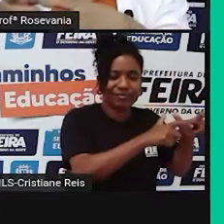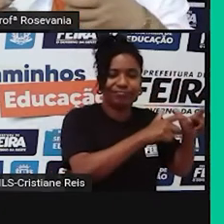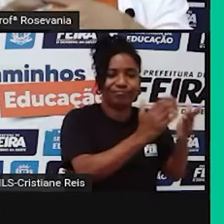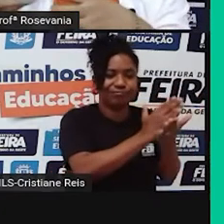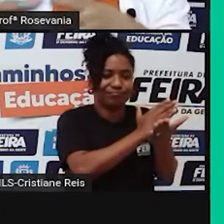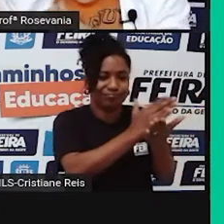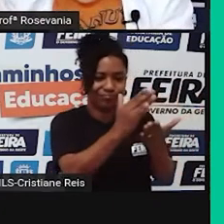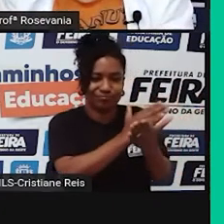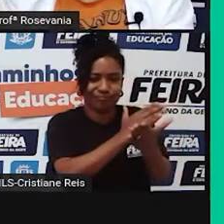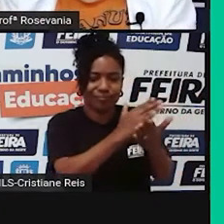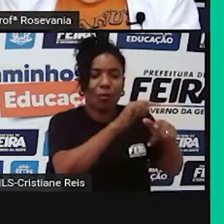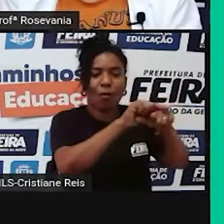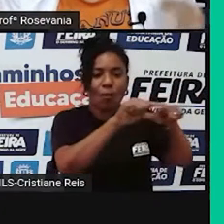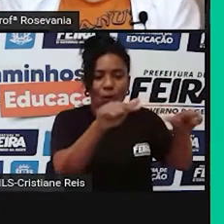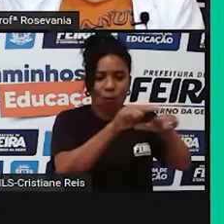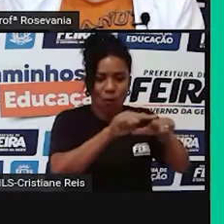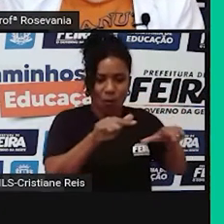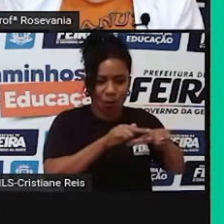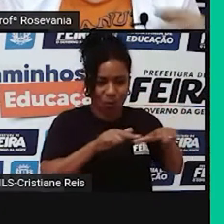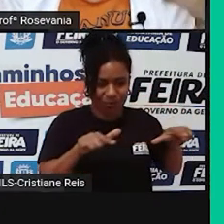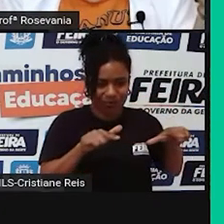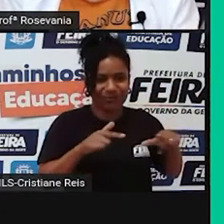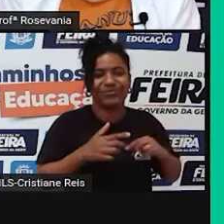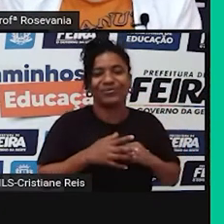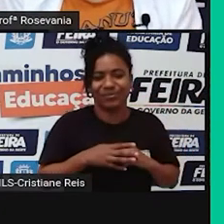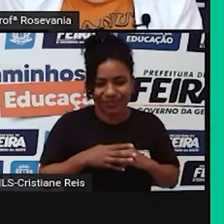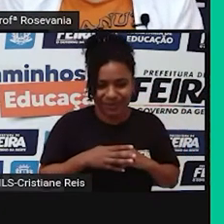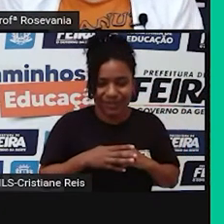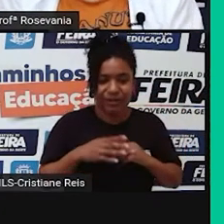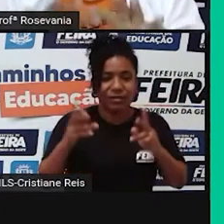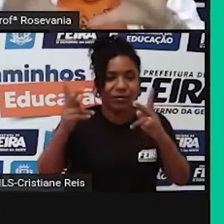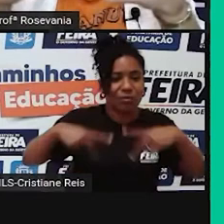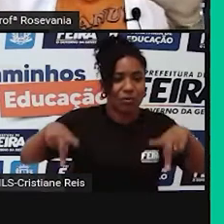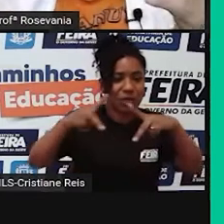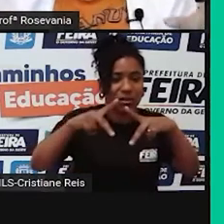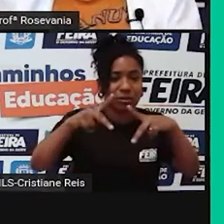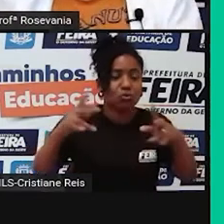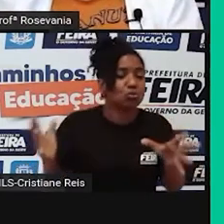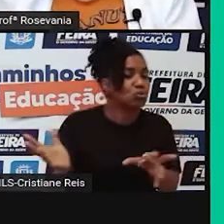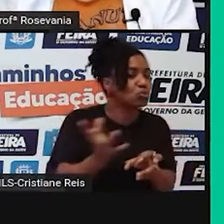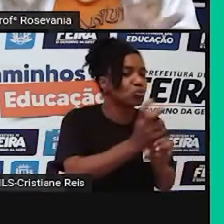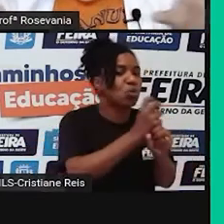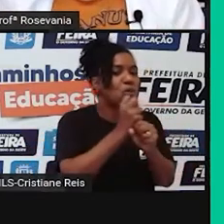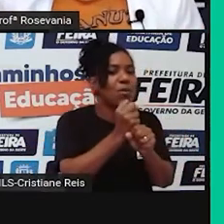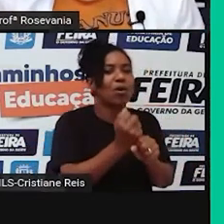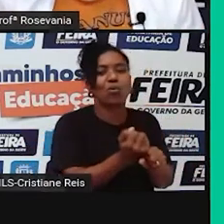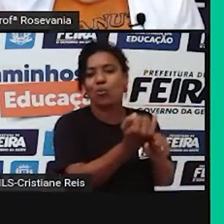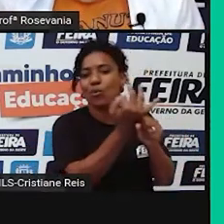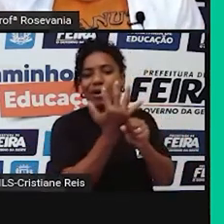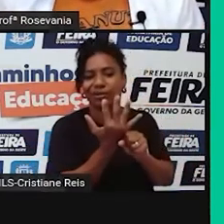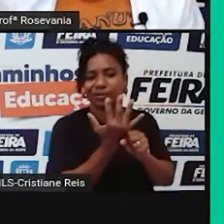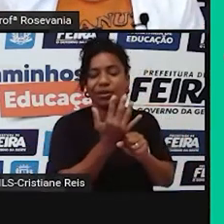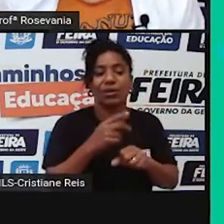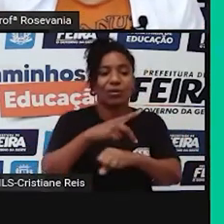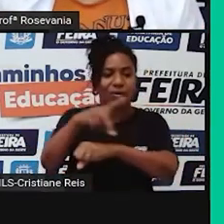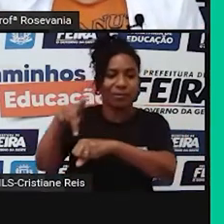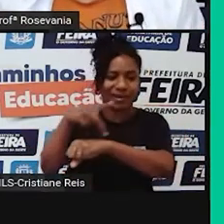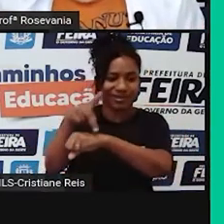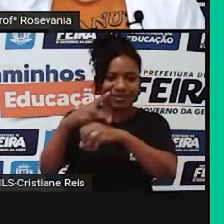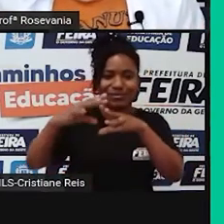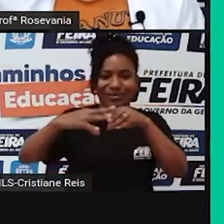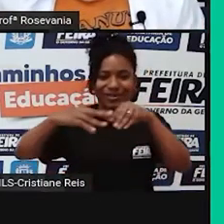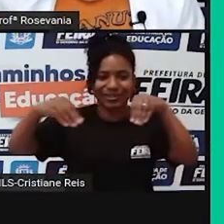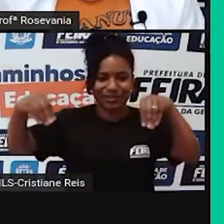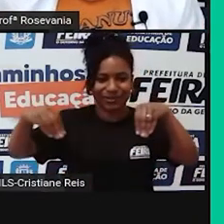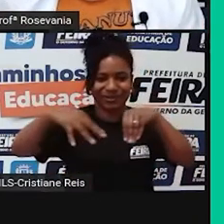seja, né, ter concentrações. Então, um tem a ver com a população total e aqui tem a ver como é que está distribuída aí essa questão da